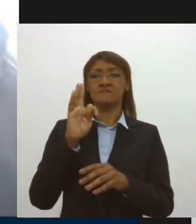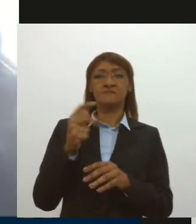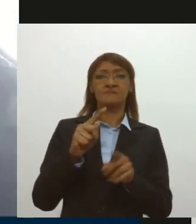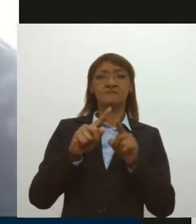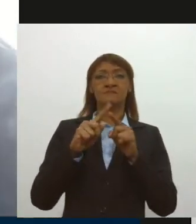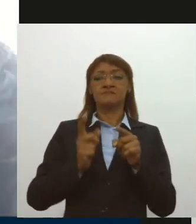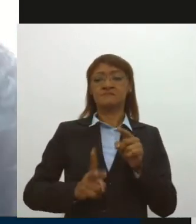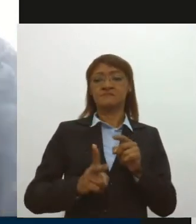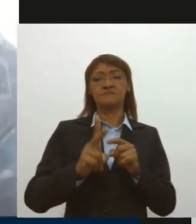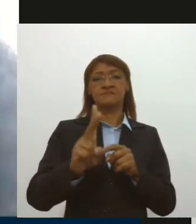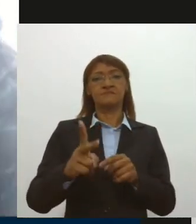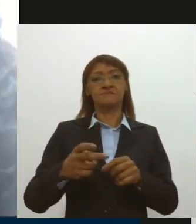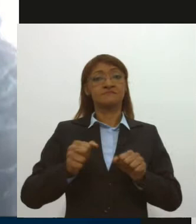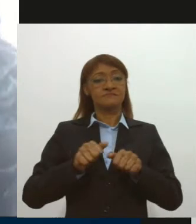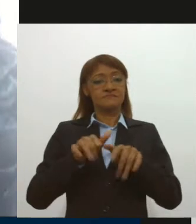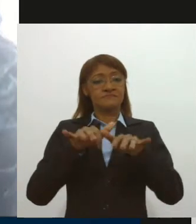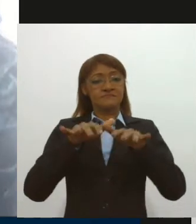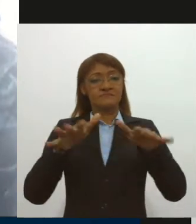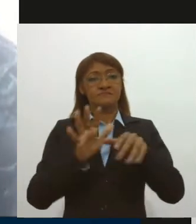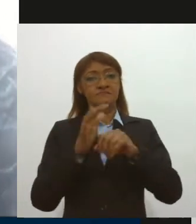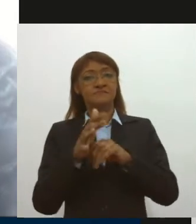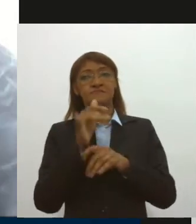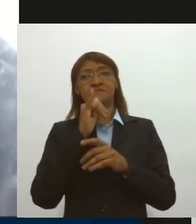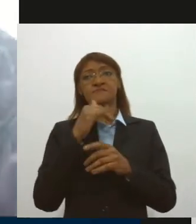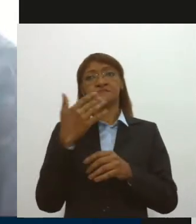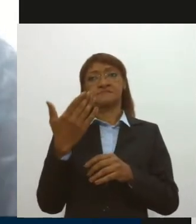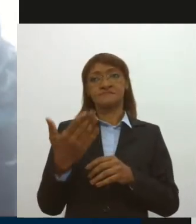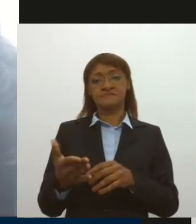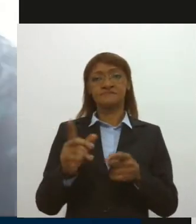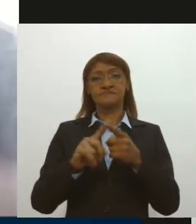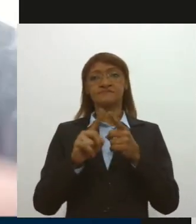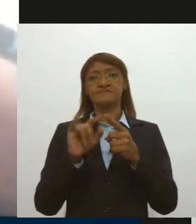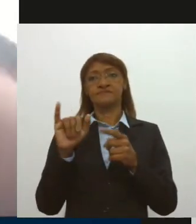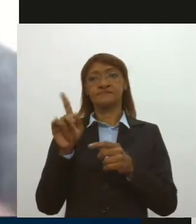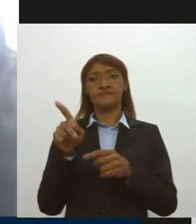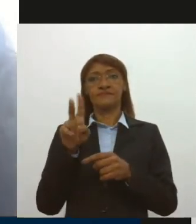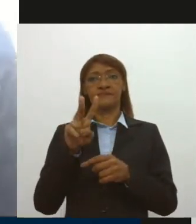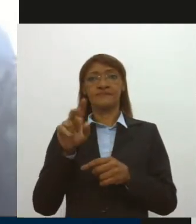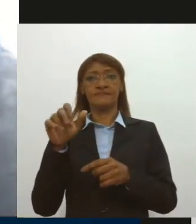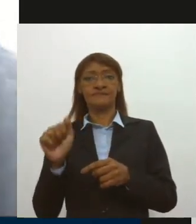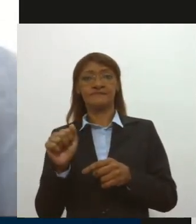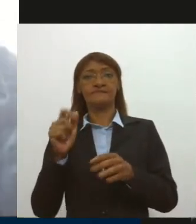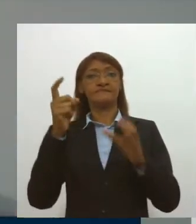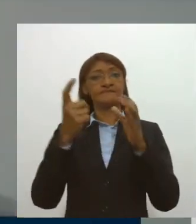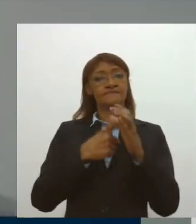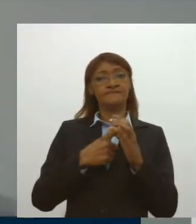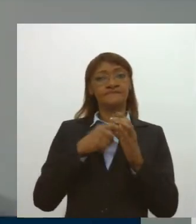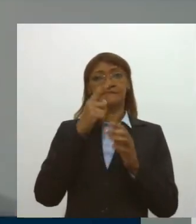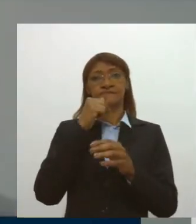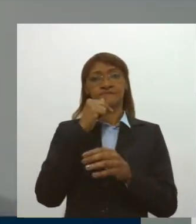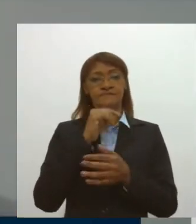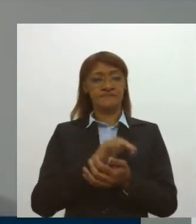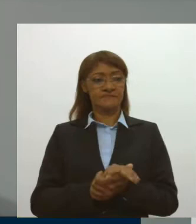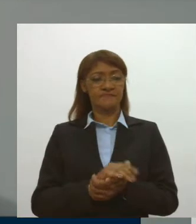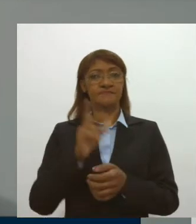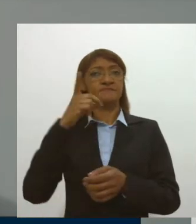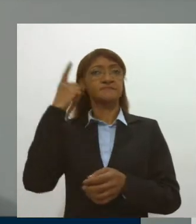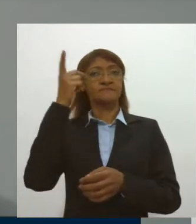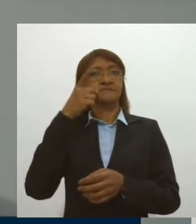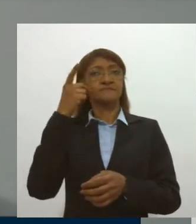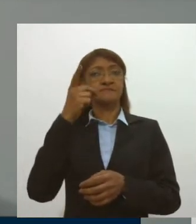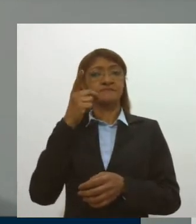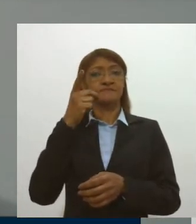perdurar o período da pandemia. Há exemplos de isenção de IPVA e débitos de conta de água. O deputado Luciano